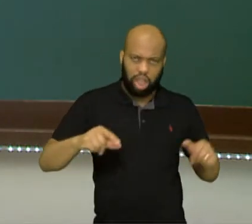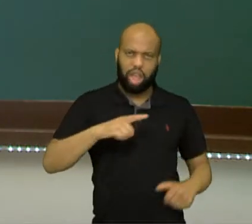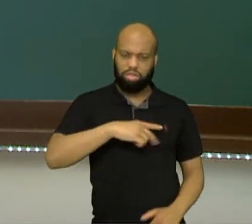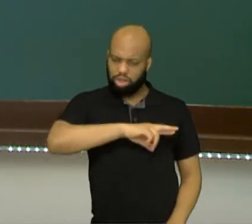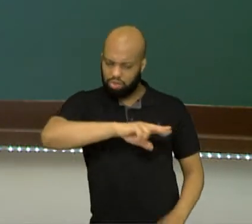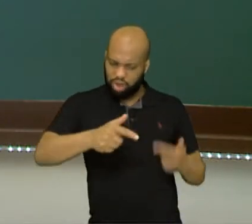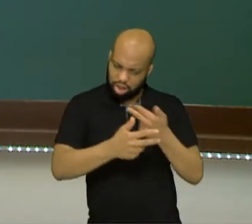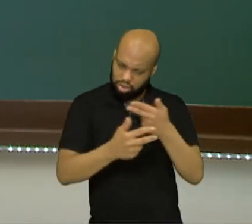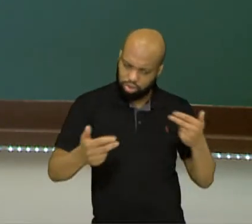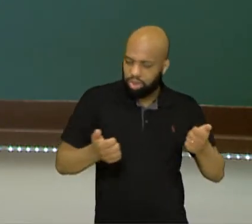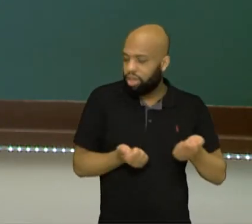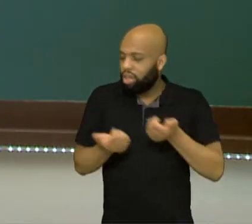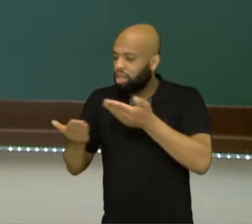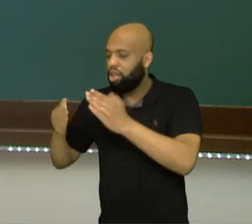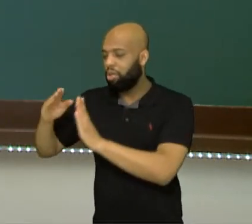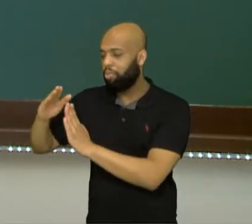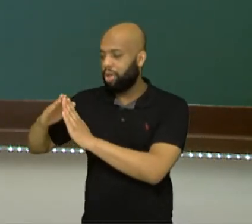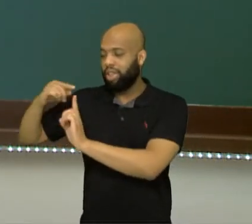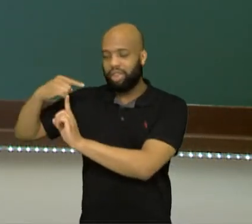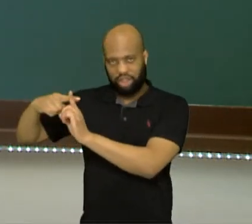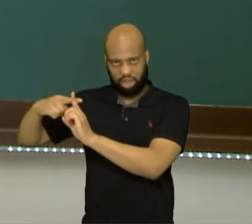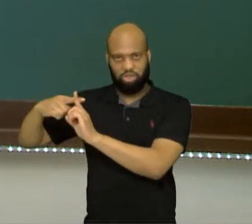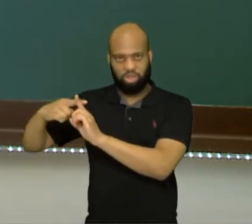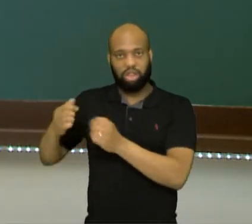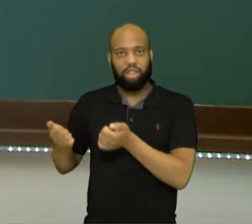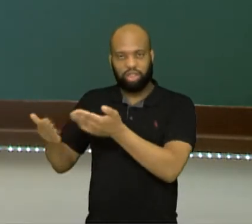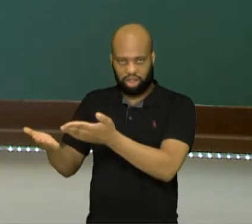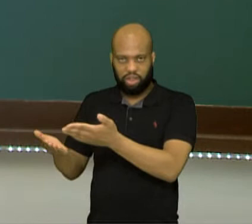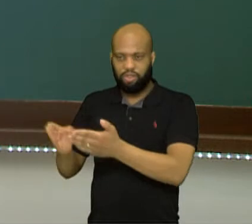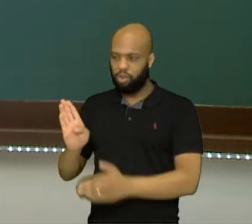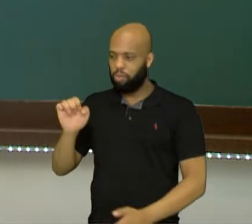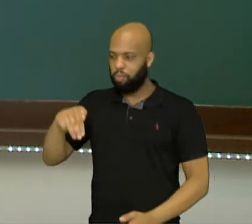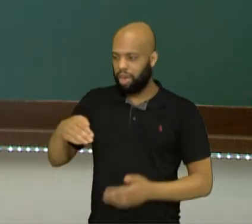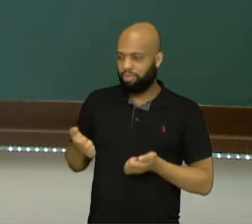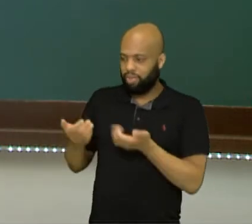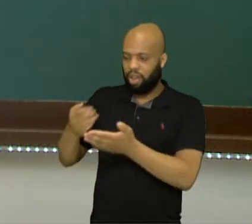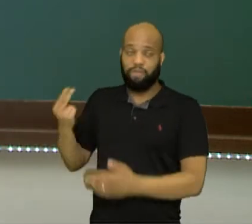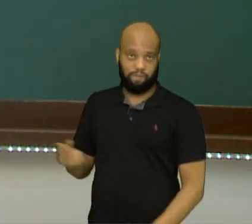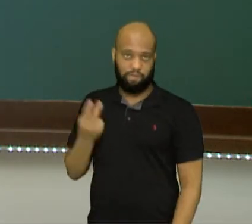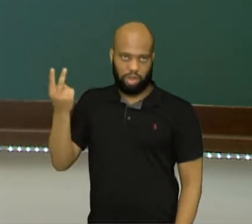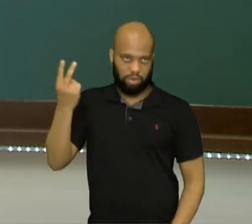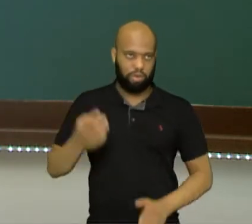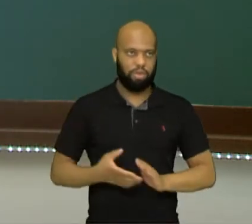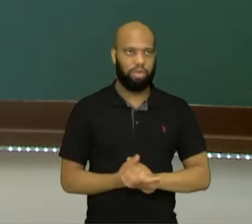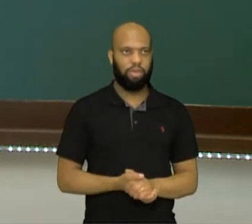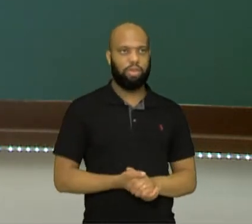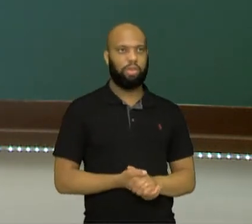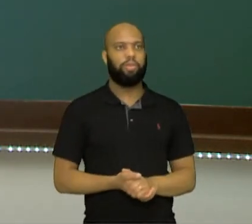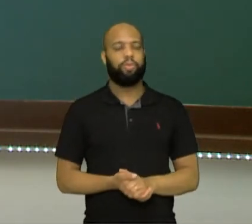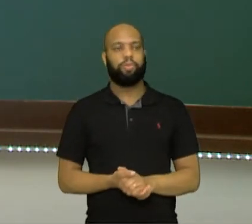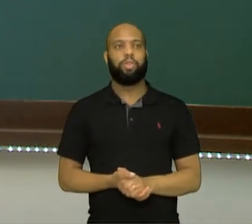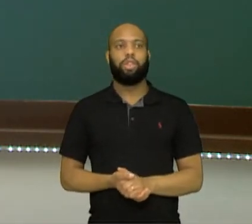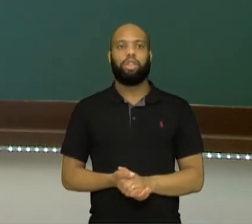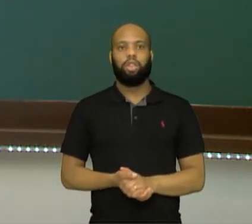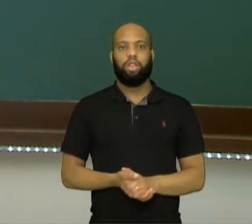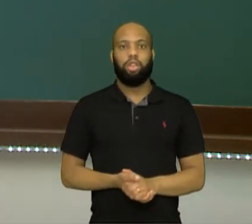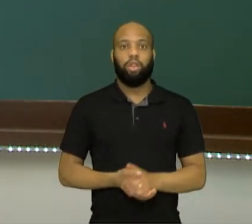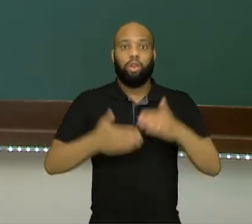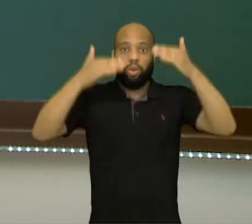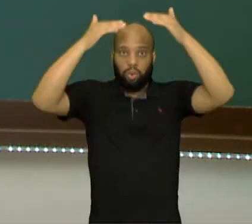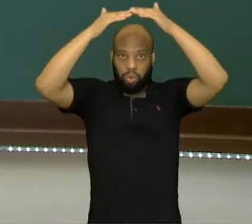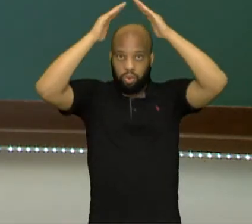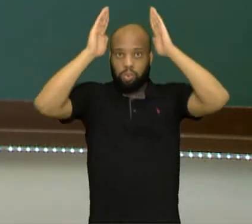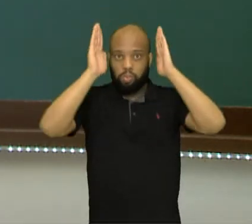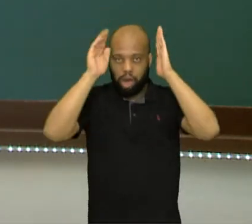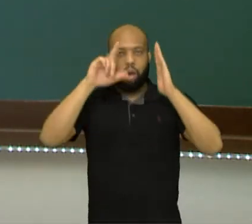acabava doando para a Igreja suas terras e os seus bens valiosos, tá? E o poder do